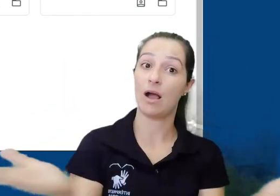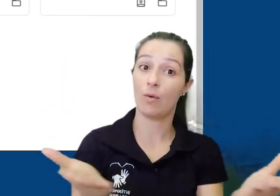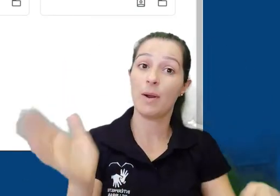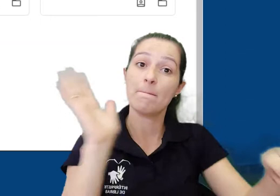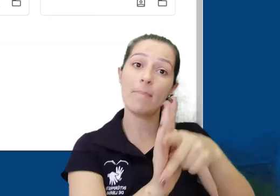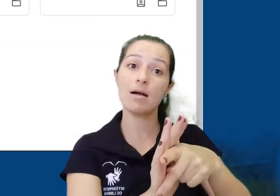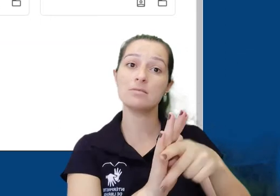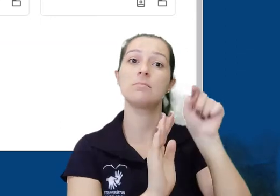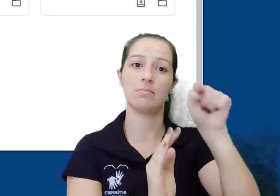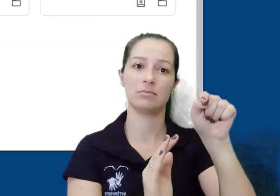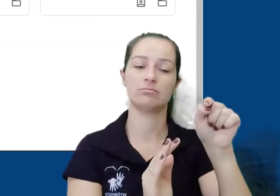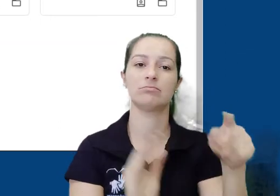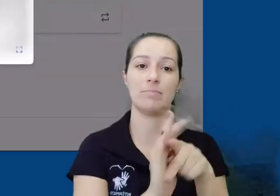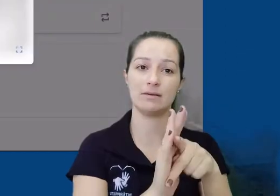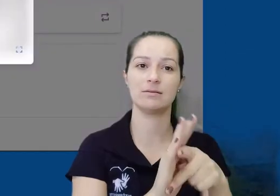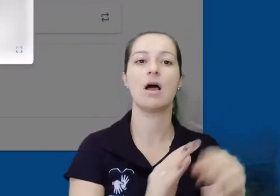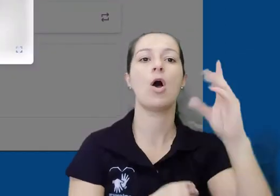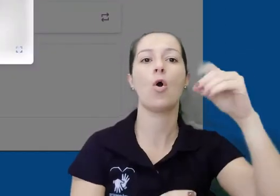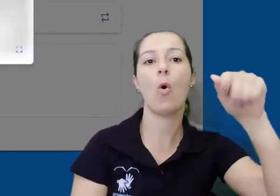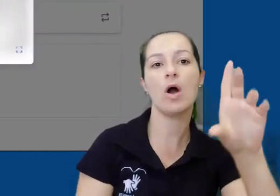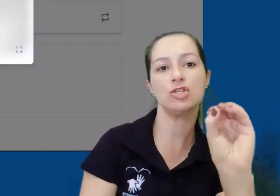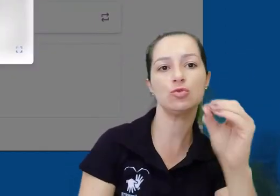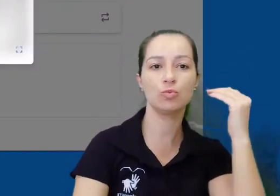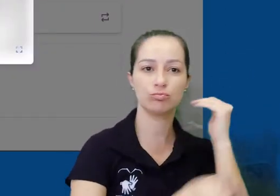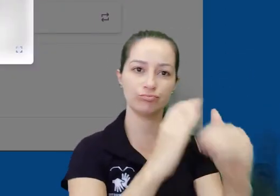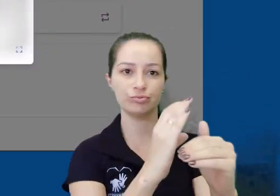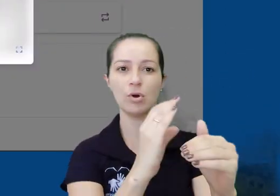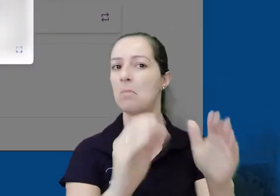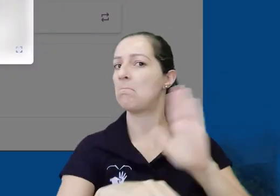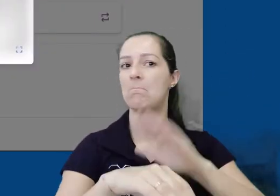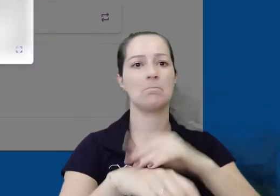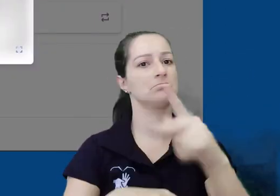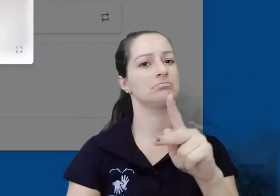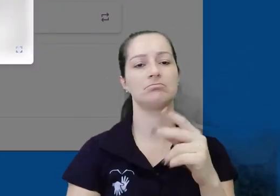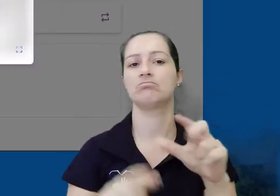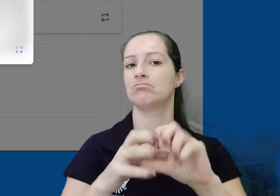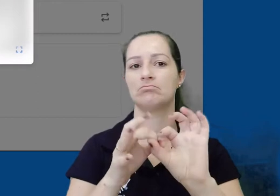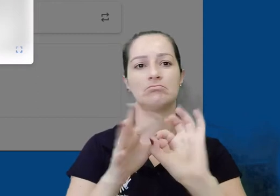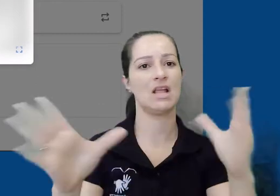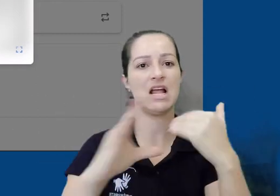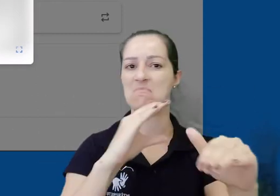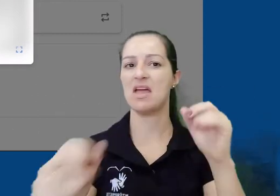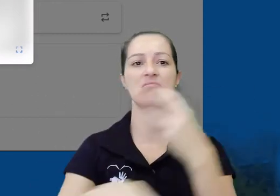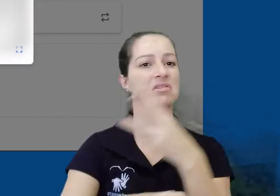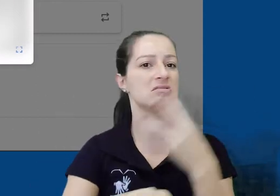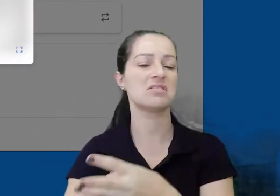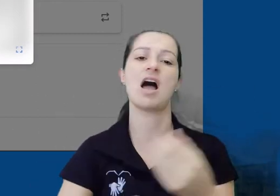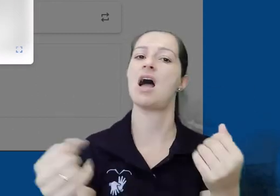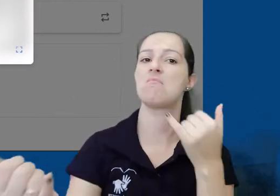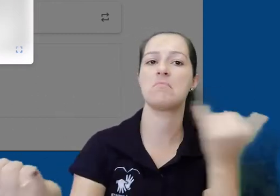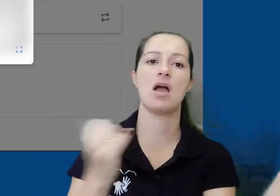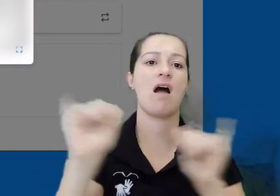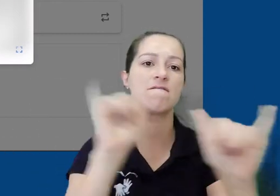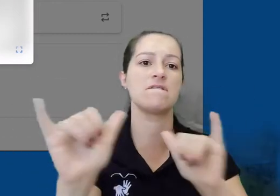diferença é que eles vão clicar em participar da turma. Você pode enviar o código para os seus alunos da maneira que preferir. E-mail, grupo da turma em redes